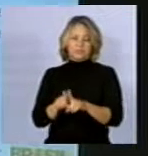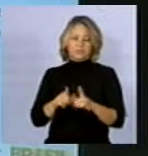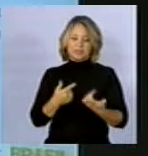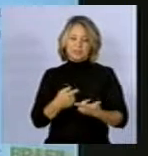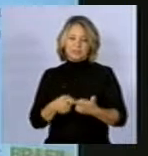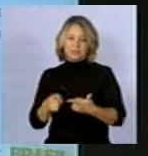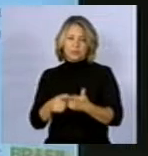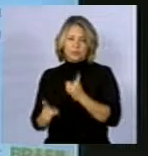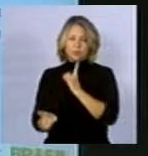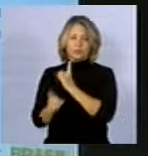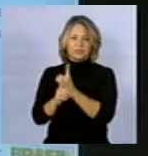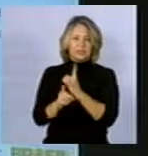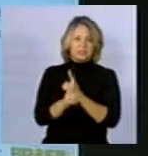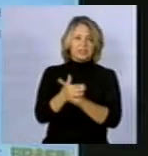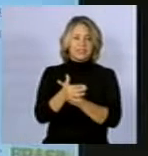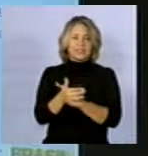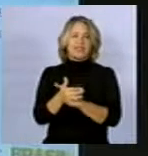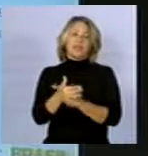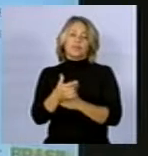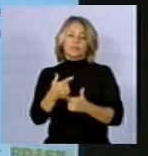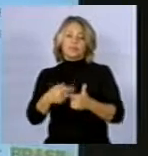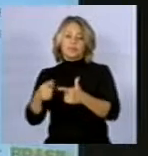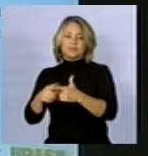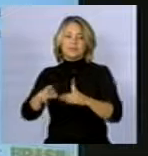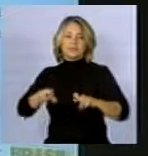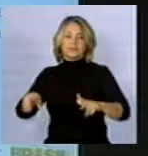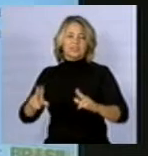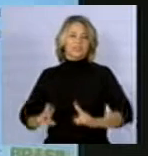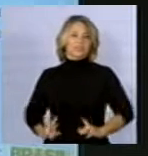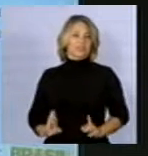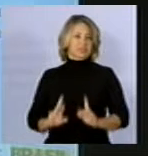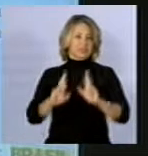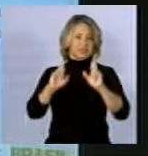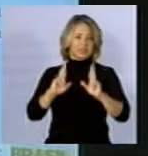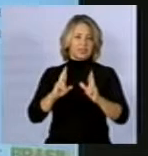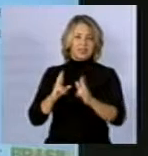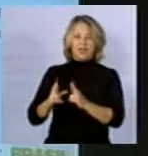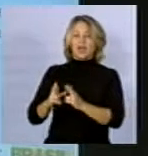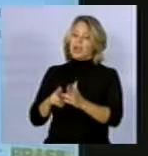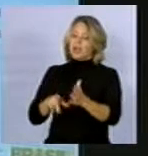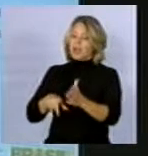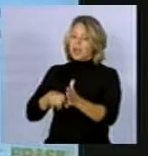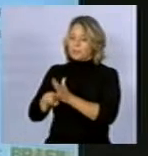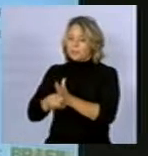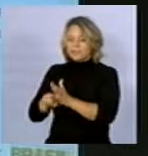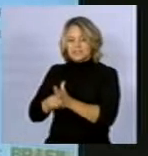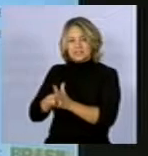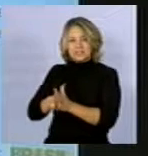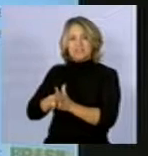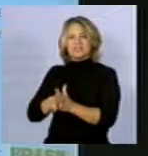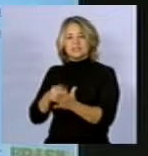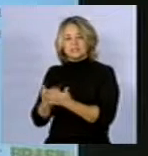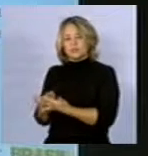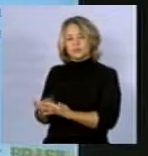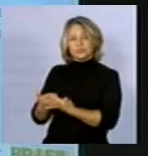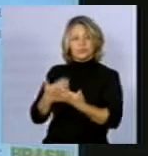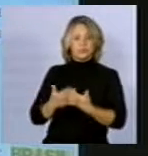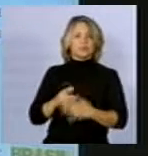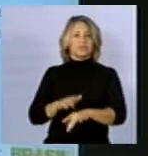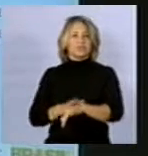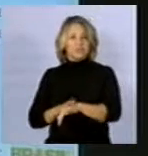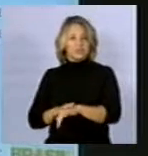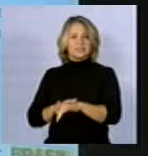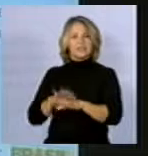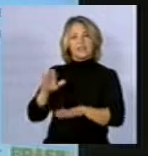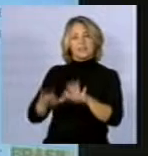entre cem e câncer. A abordagem dos estudos quase sempre é retrospectiva, que depende da memória